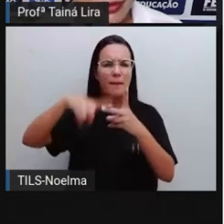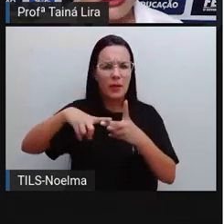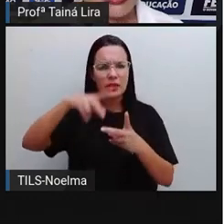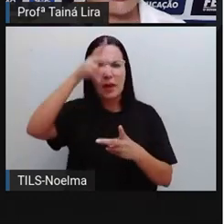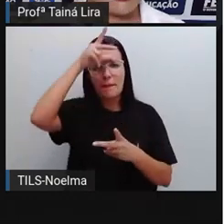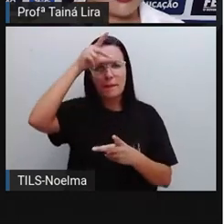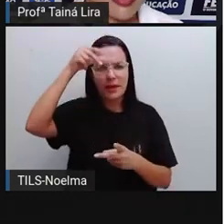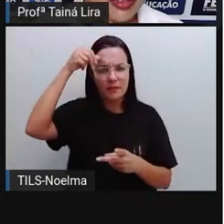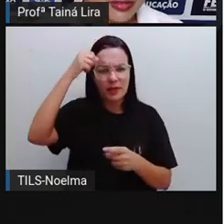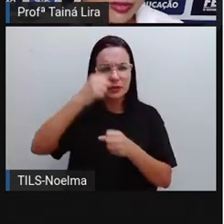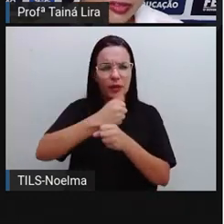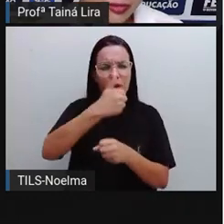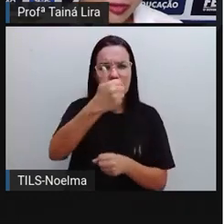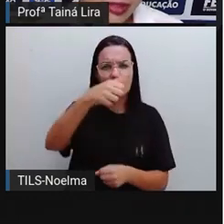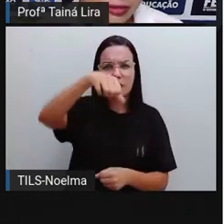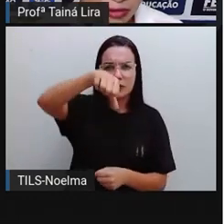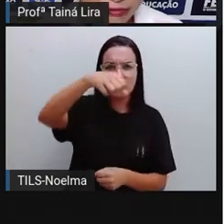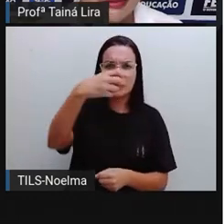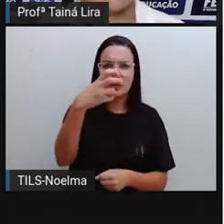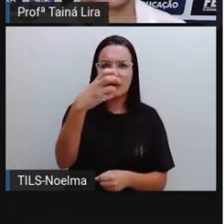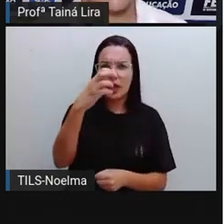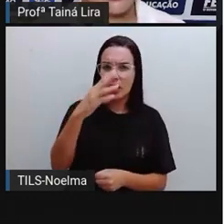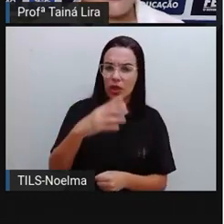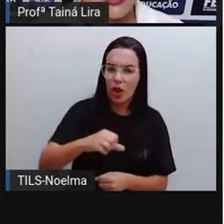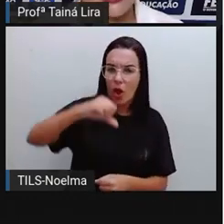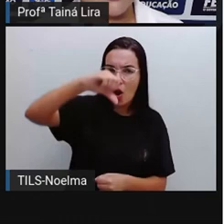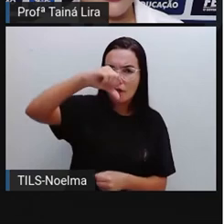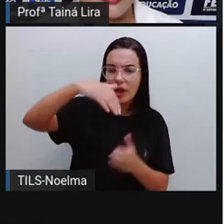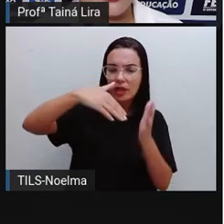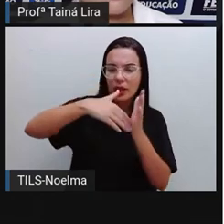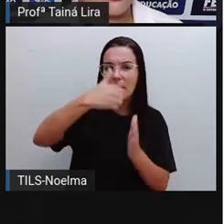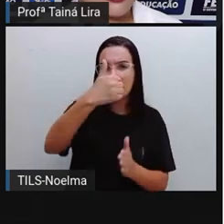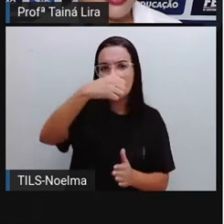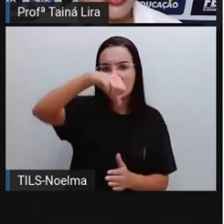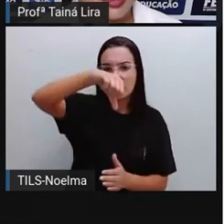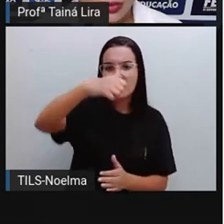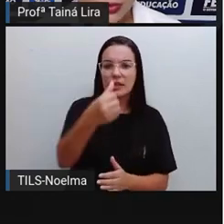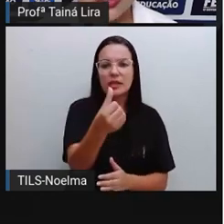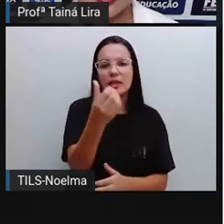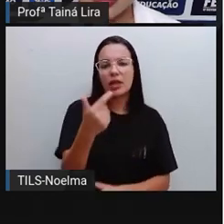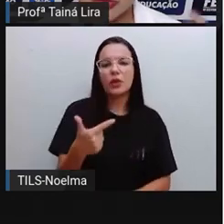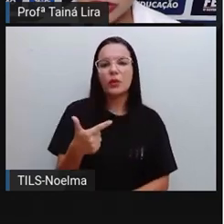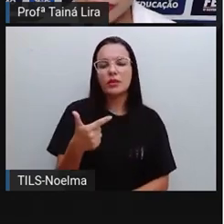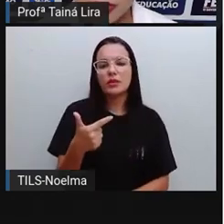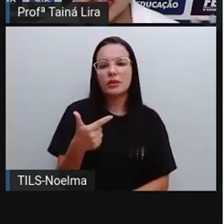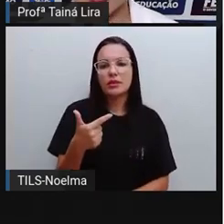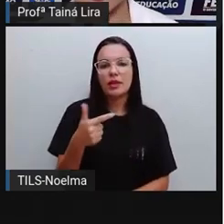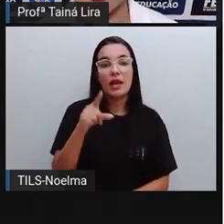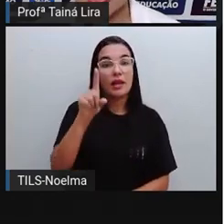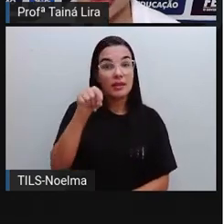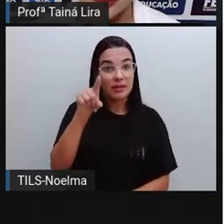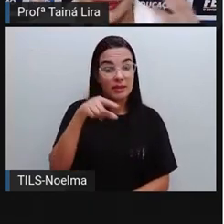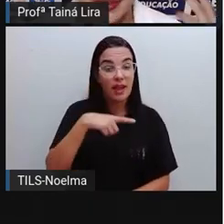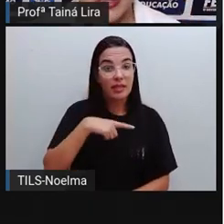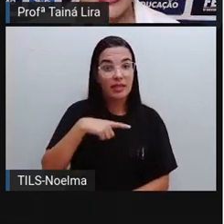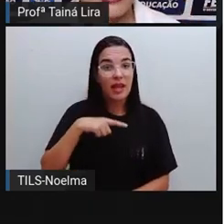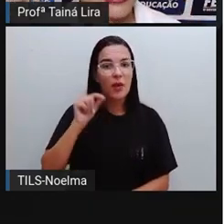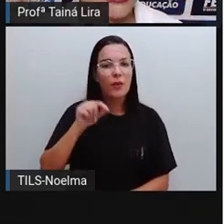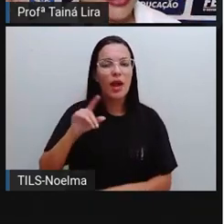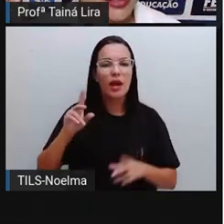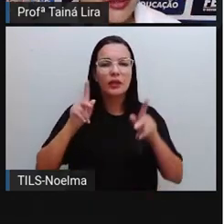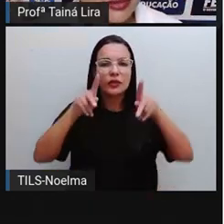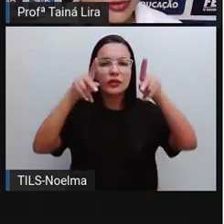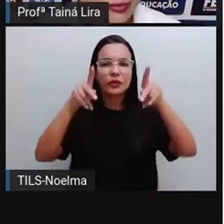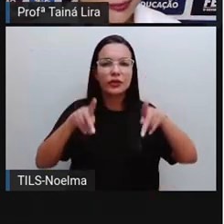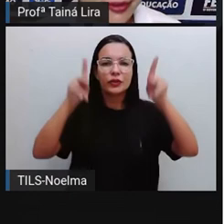prefeito entre 1959 a 1962. Inclusive, gente tem um shopping ali